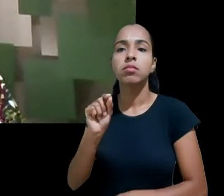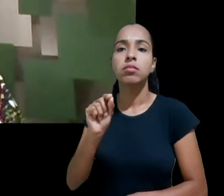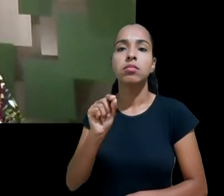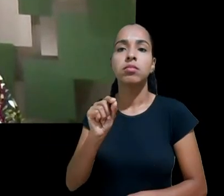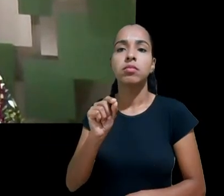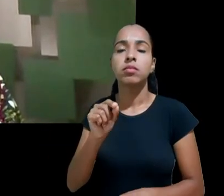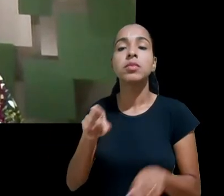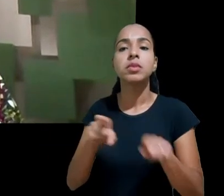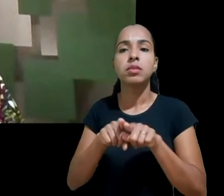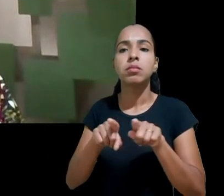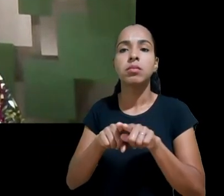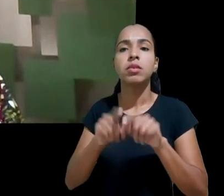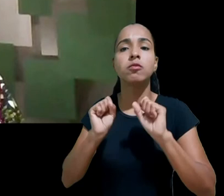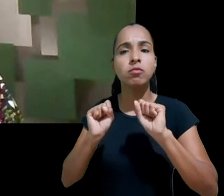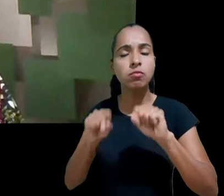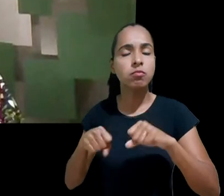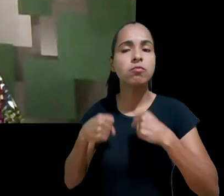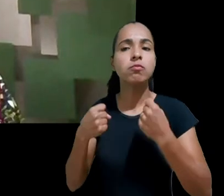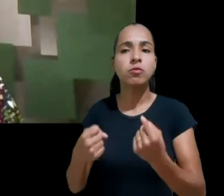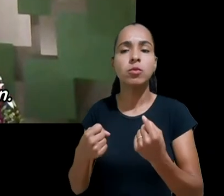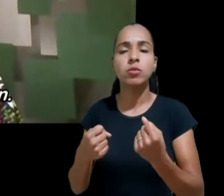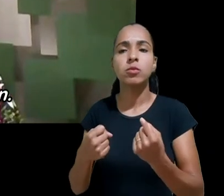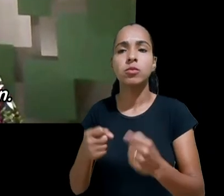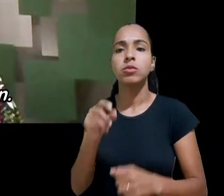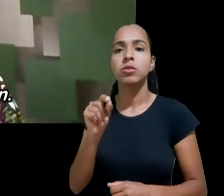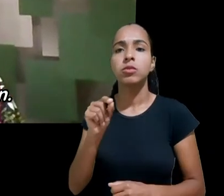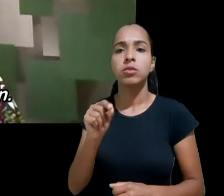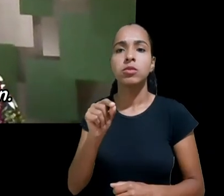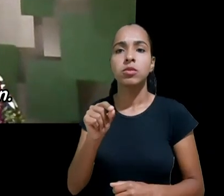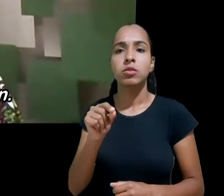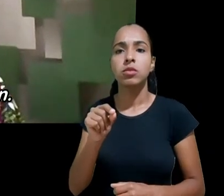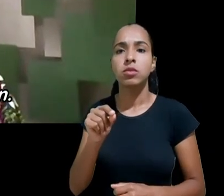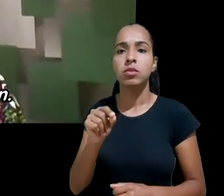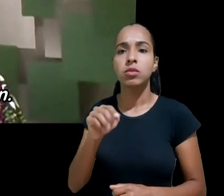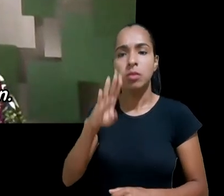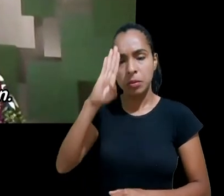Design ou os princípios Savory by Design